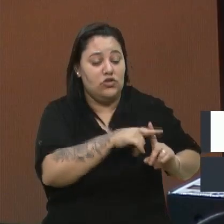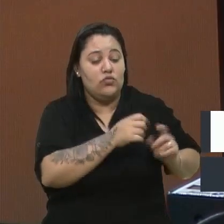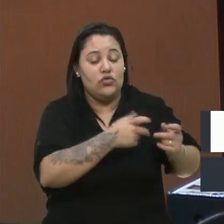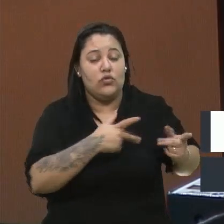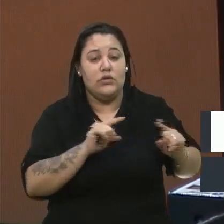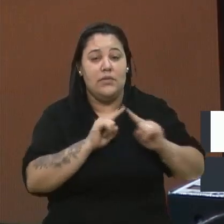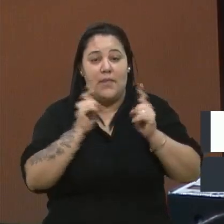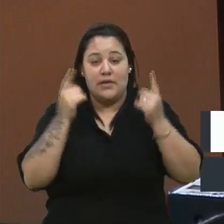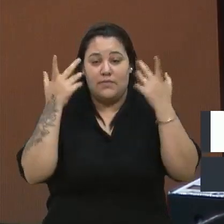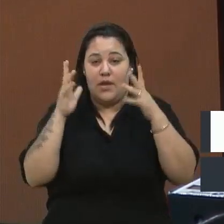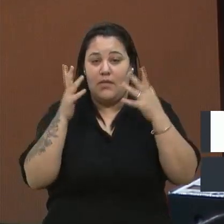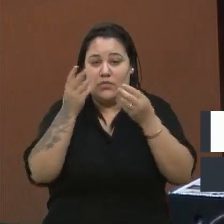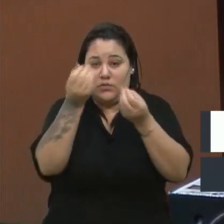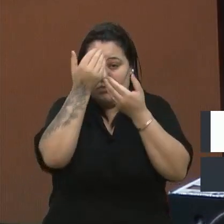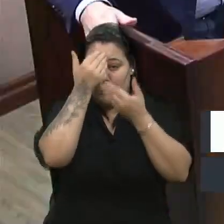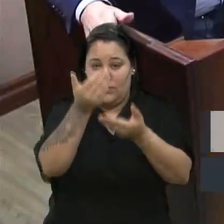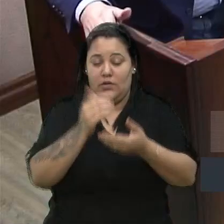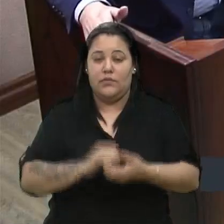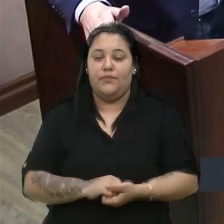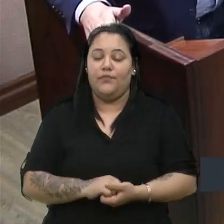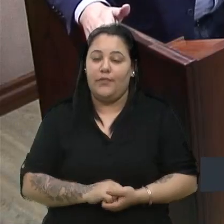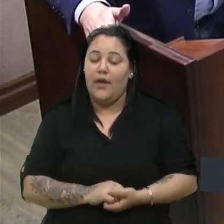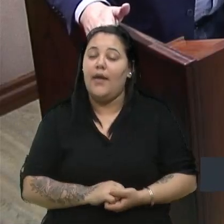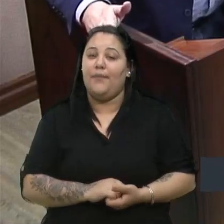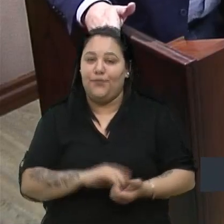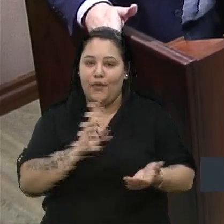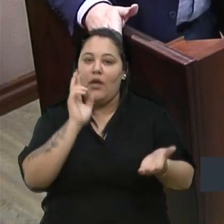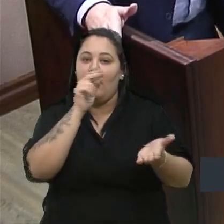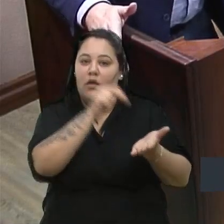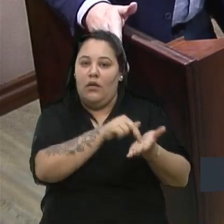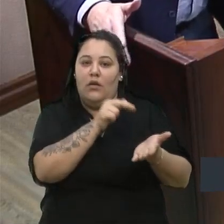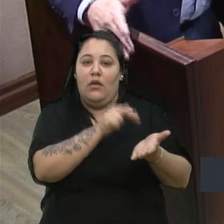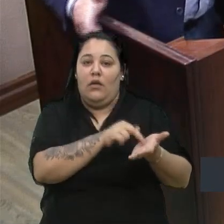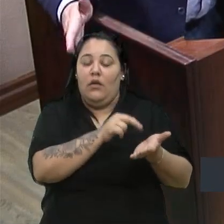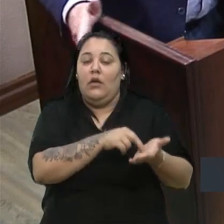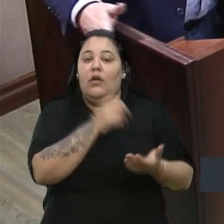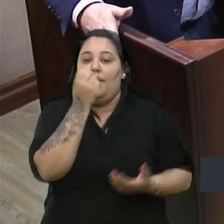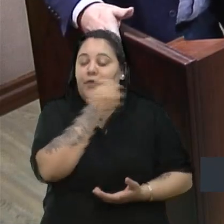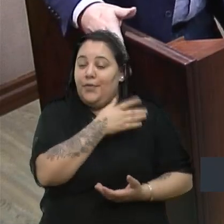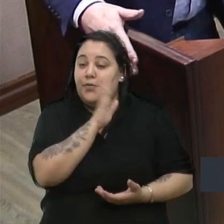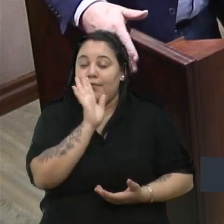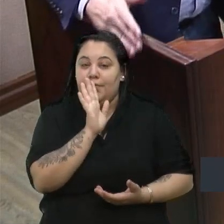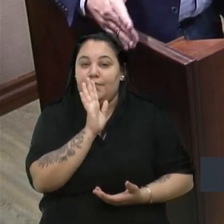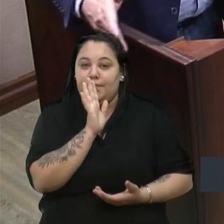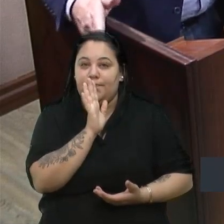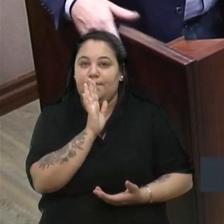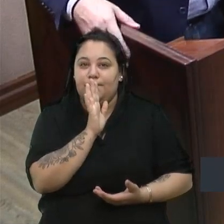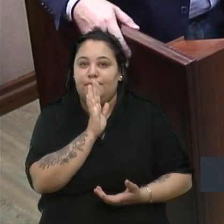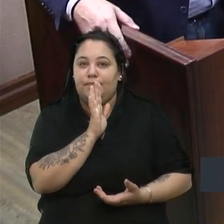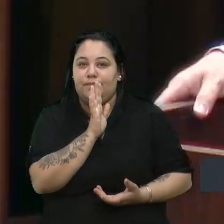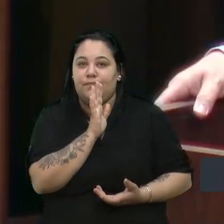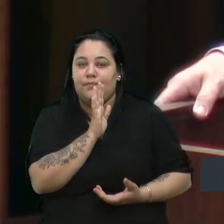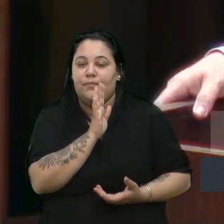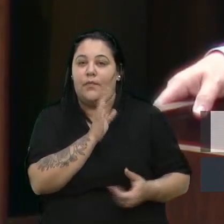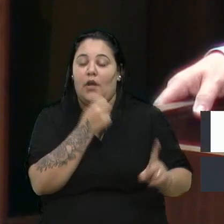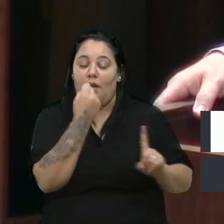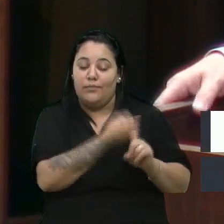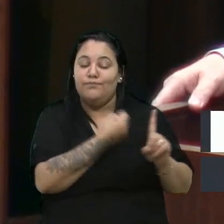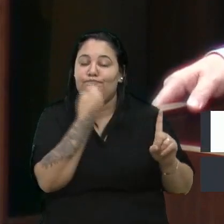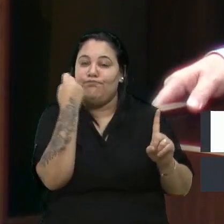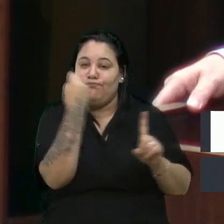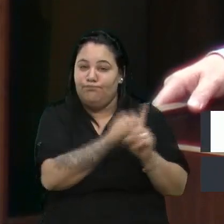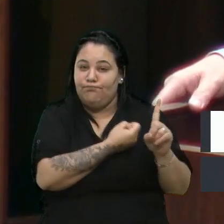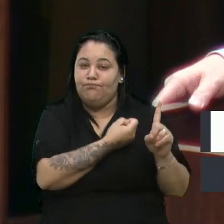Obrigado. É realmente um absurdo, agredir um policial e agredir a Guarda Municipal, que está justamente ali fazendo o trabalho de